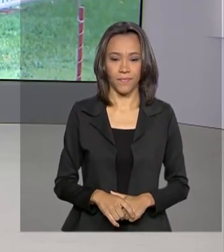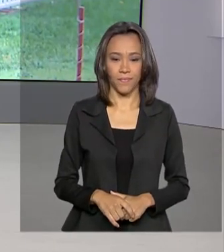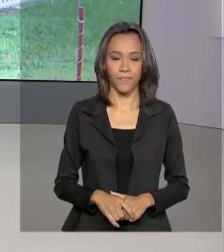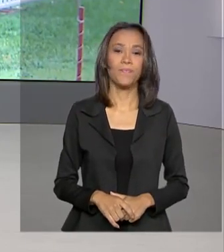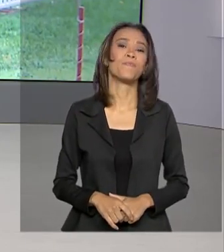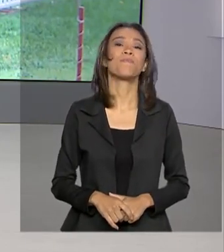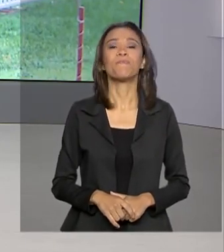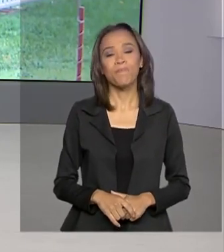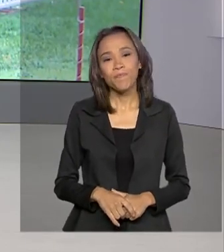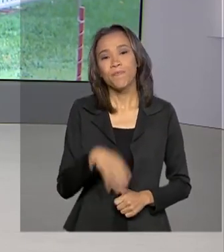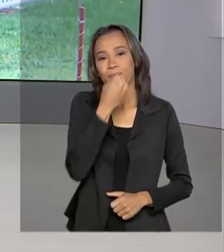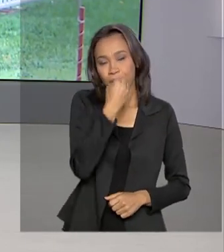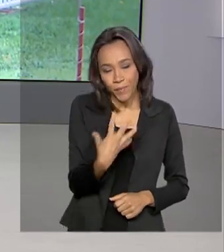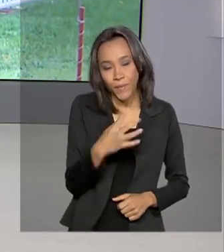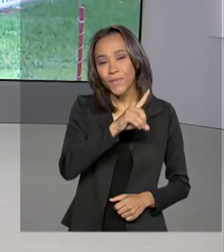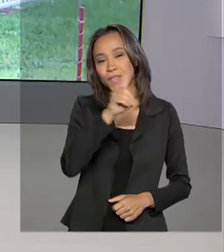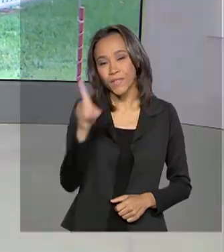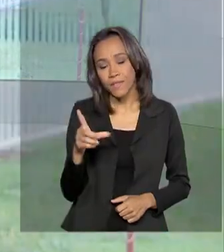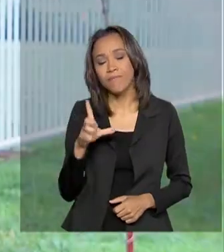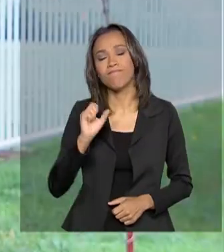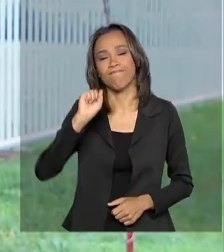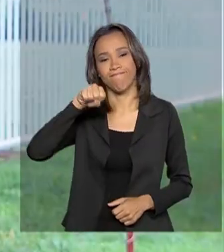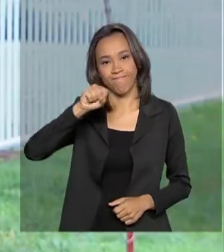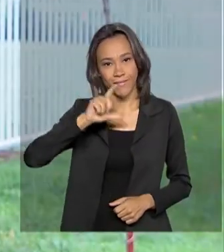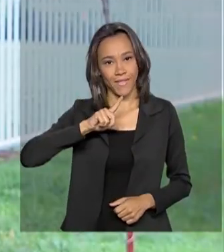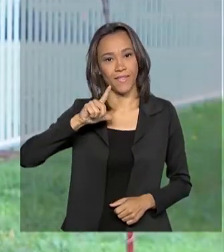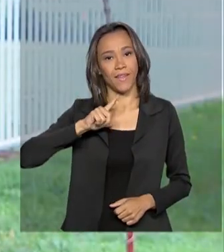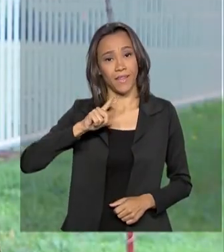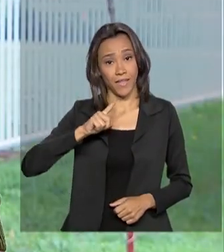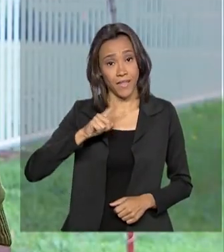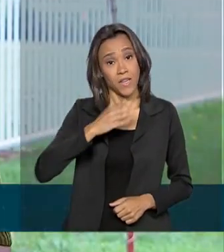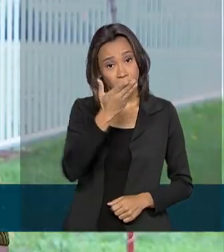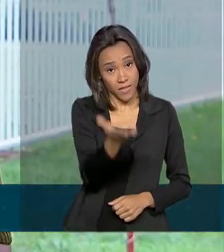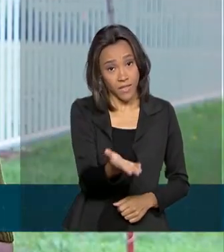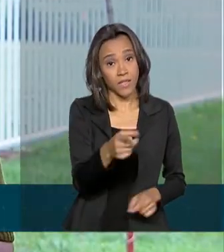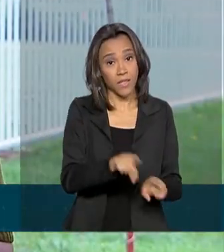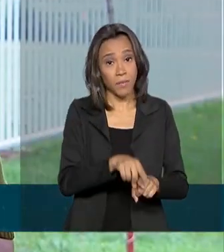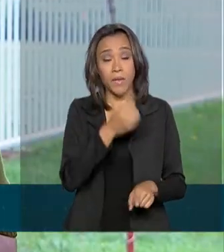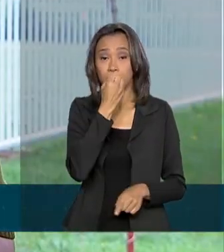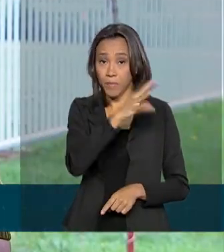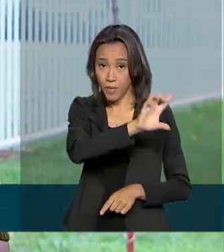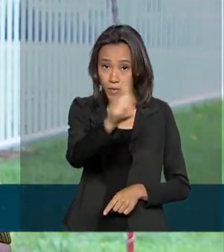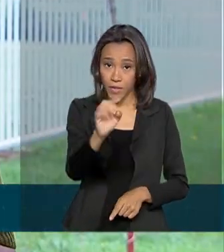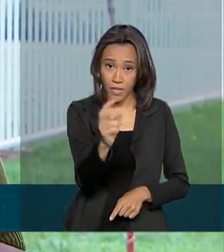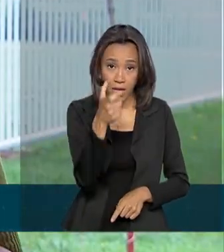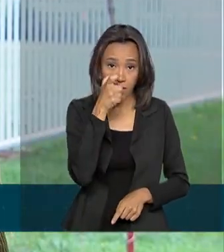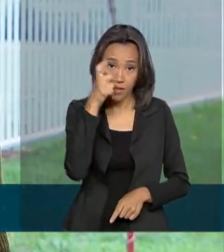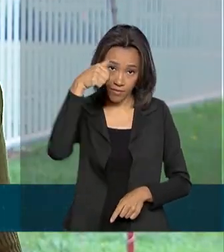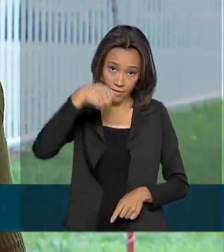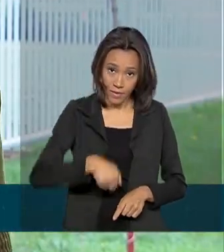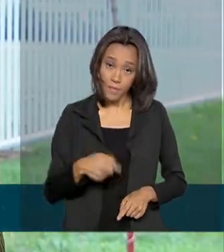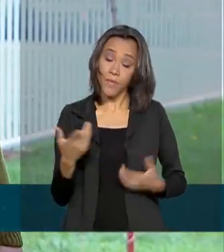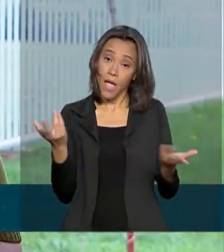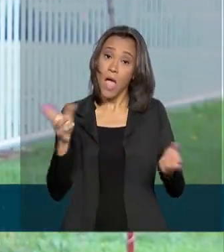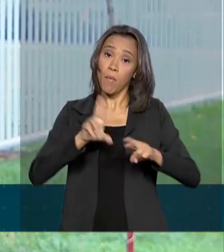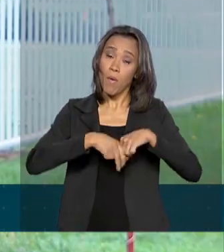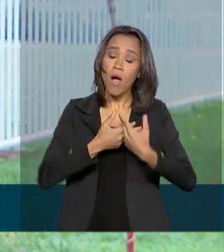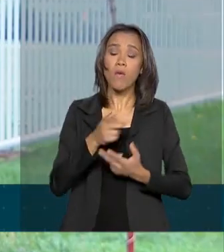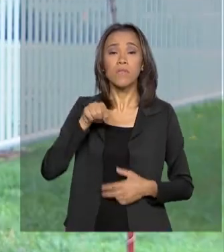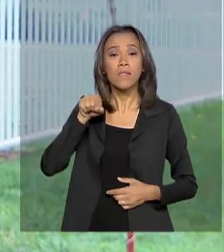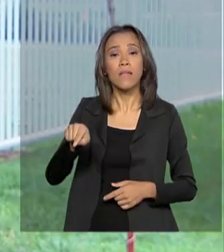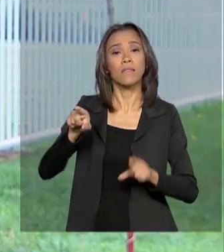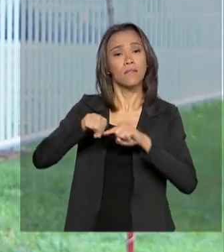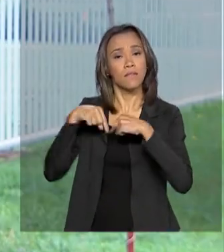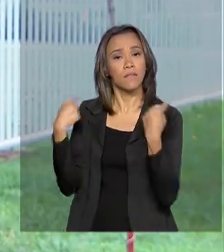Bom dia pra você, Renata. Tem reunião, sim. Bom dia pra você que acompanha a TV Brasil. E é por causa dessa reunião que o presidente